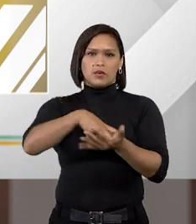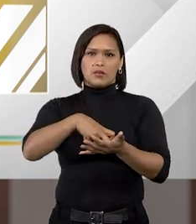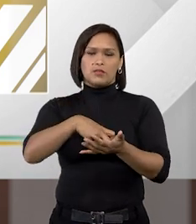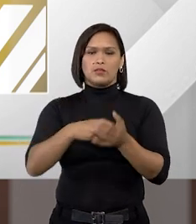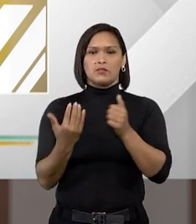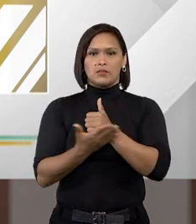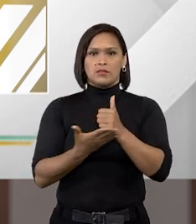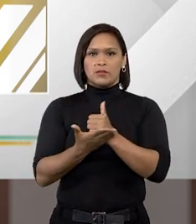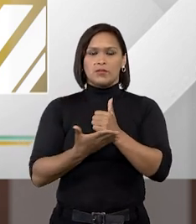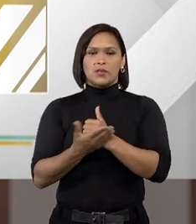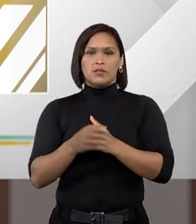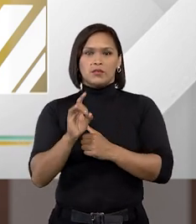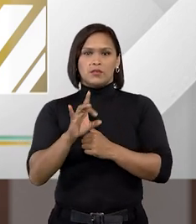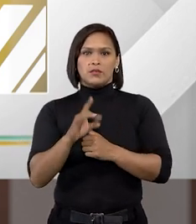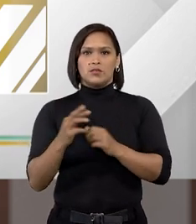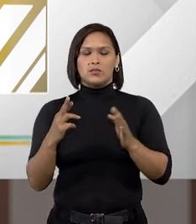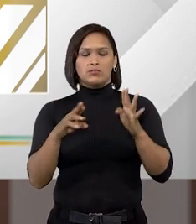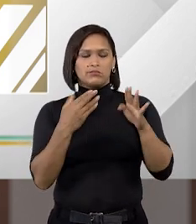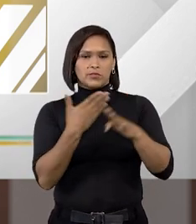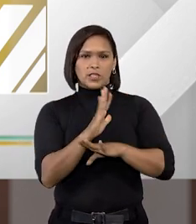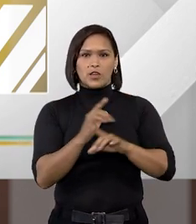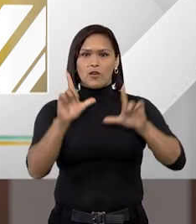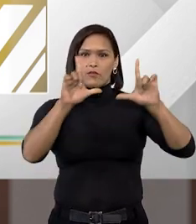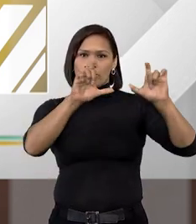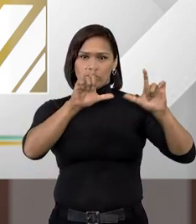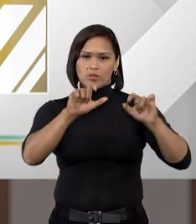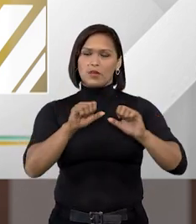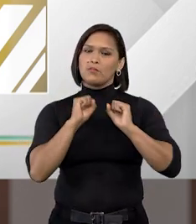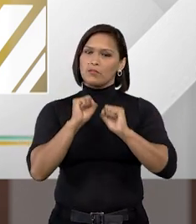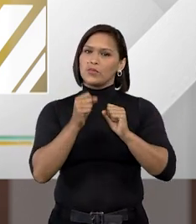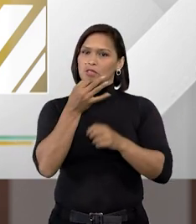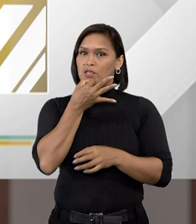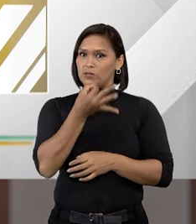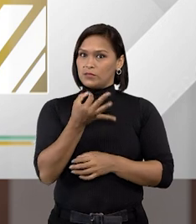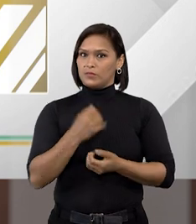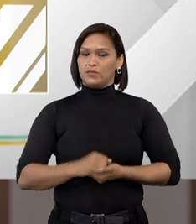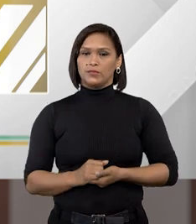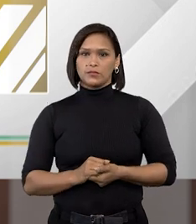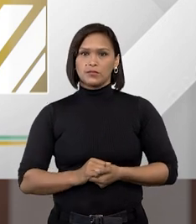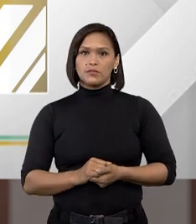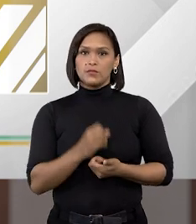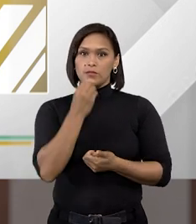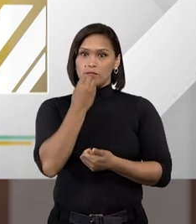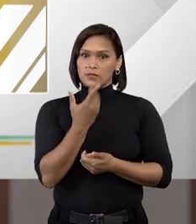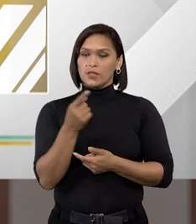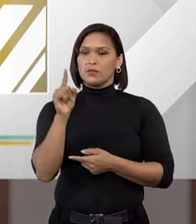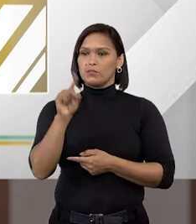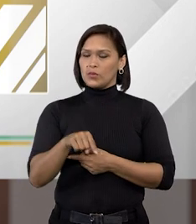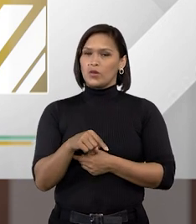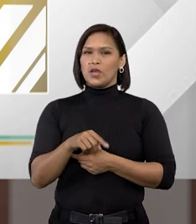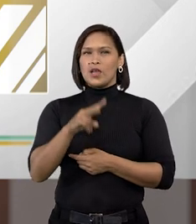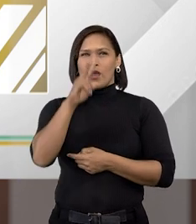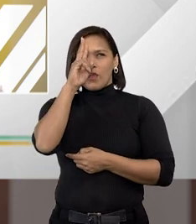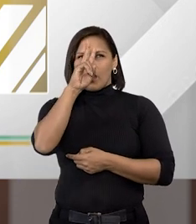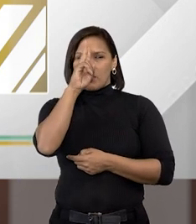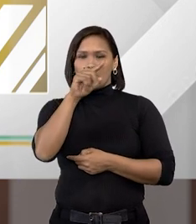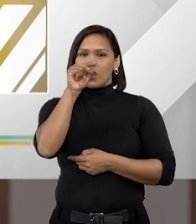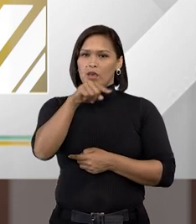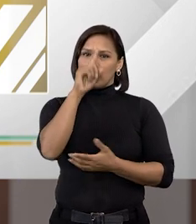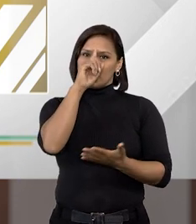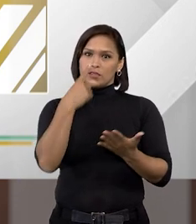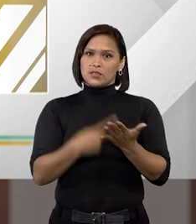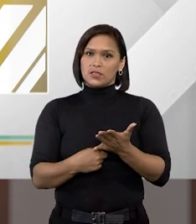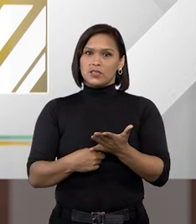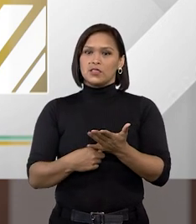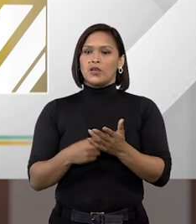baseada apenas no reconhecimento fotográfico você poderia comentar? bom salvo engano essa